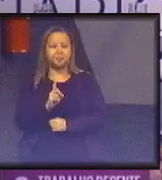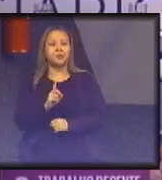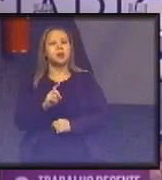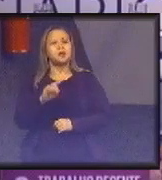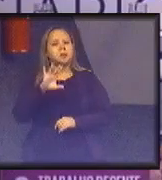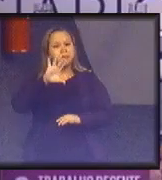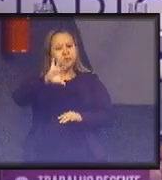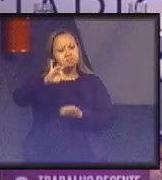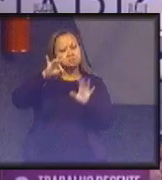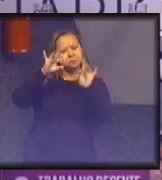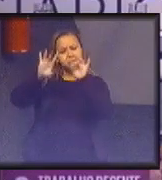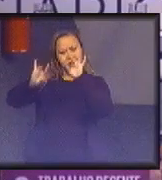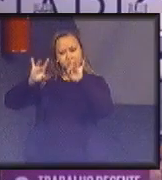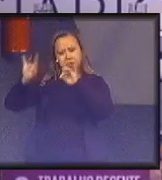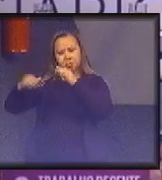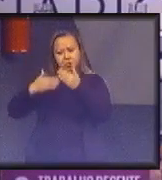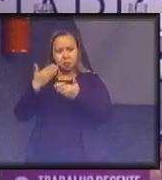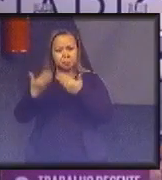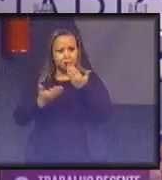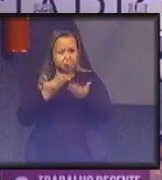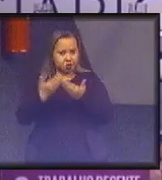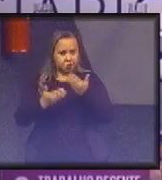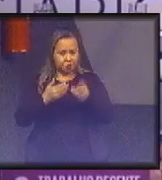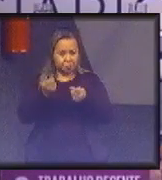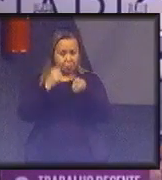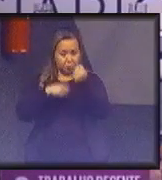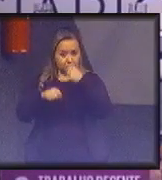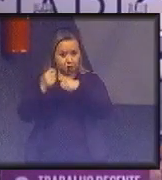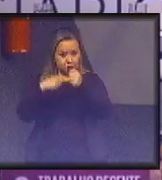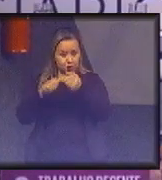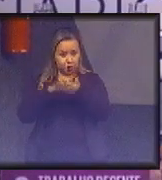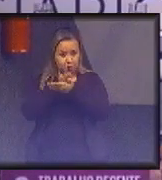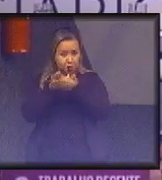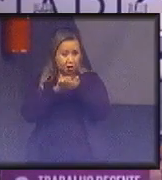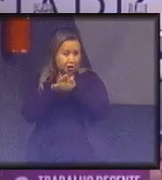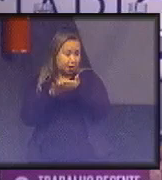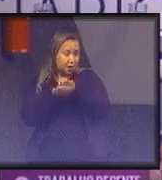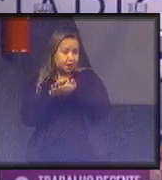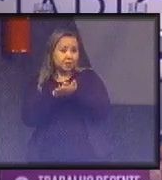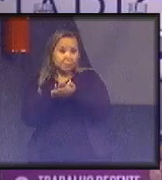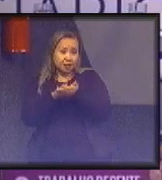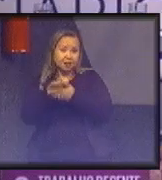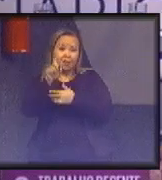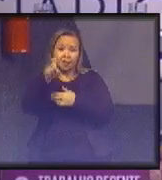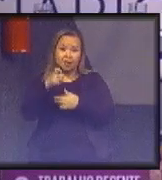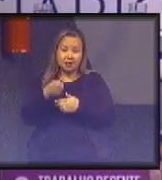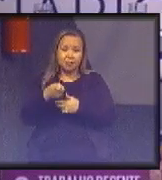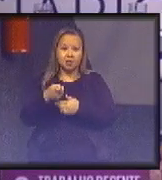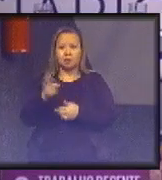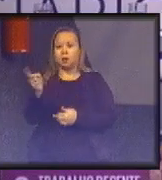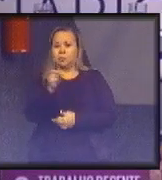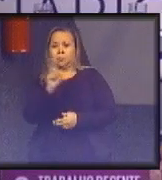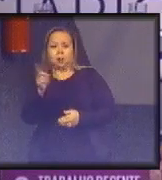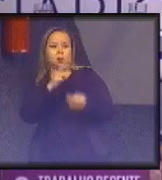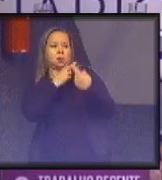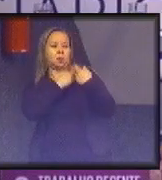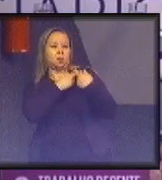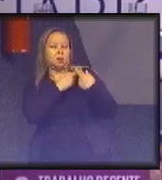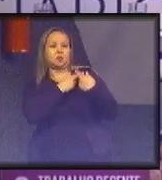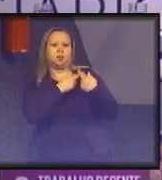alternativas de desenvolvimento econômico sem necessariamente ser irresponsável com o